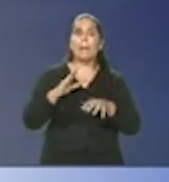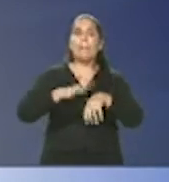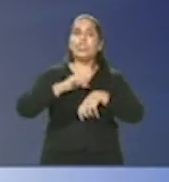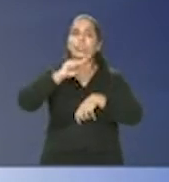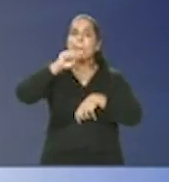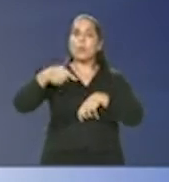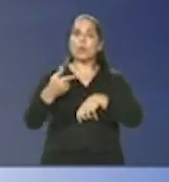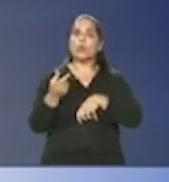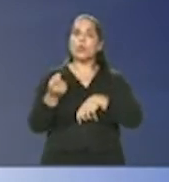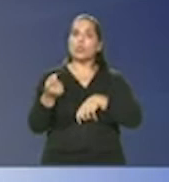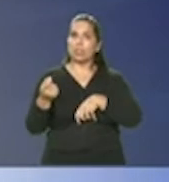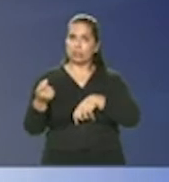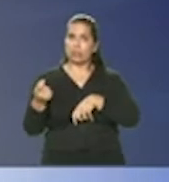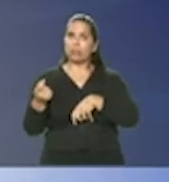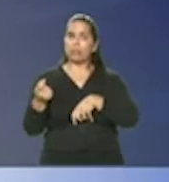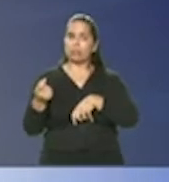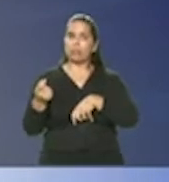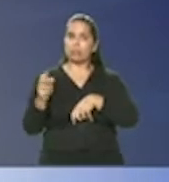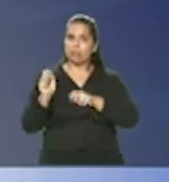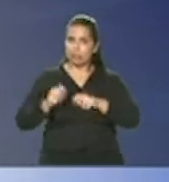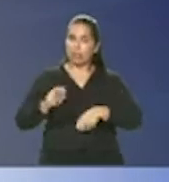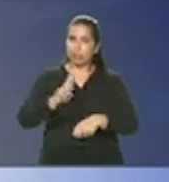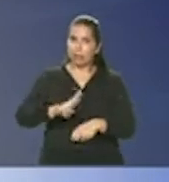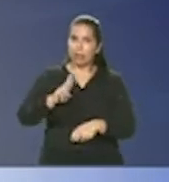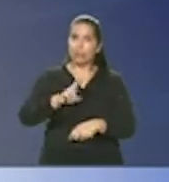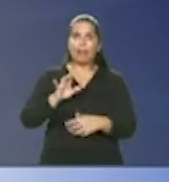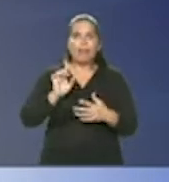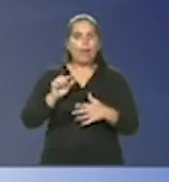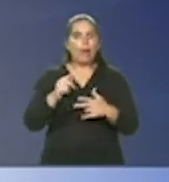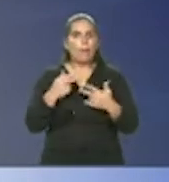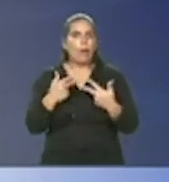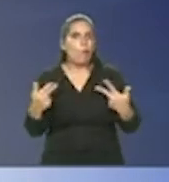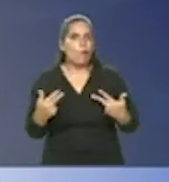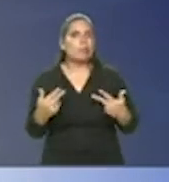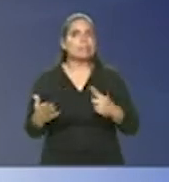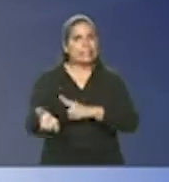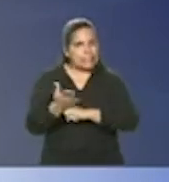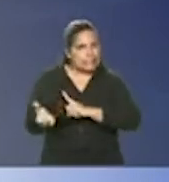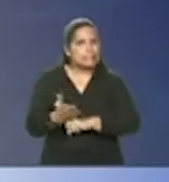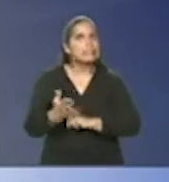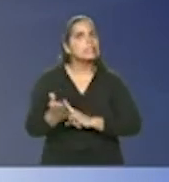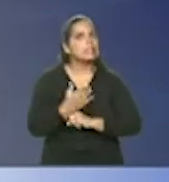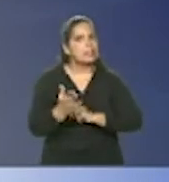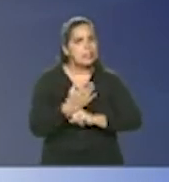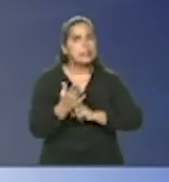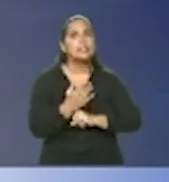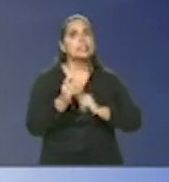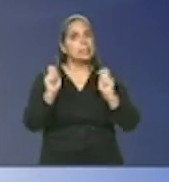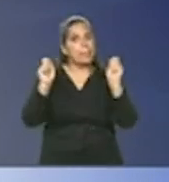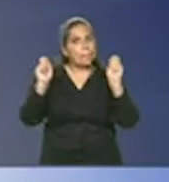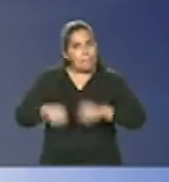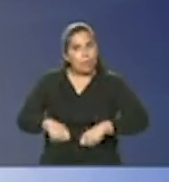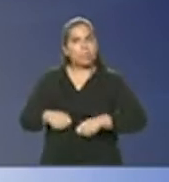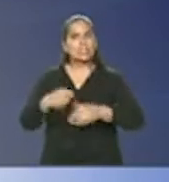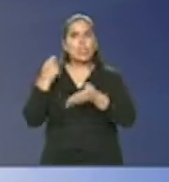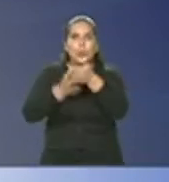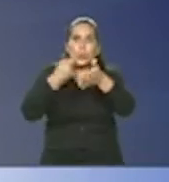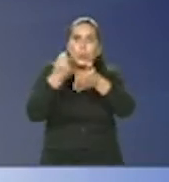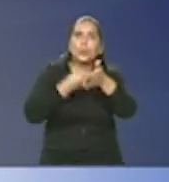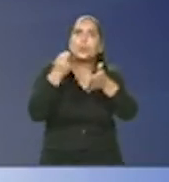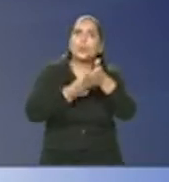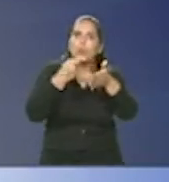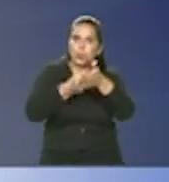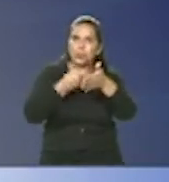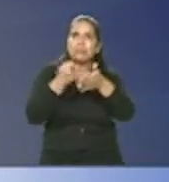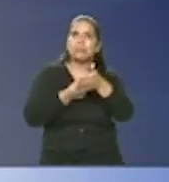.200 o que para nós é uma garantia enorme de podermos enfrentar essa crise